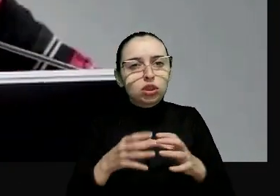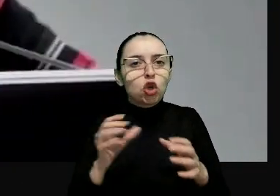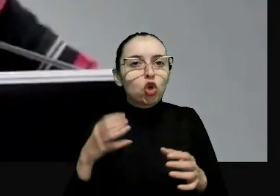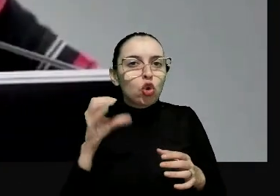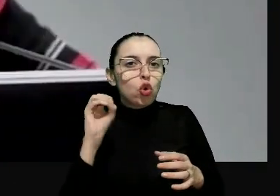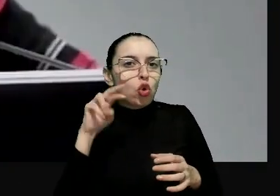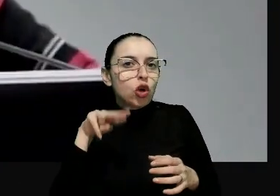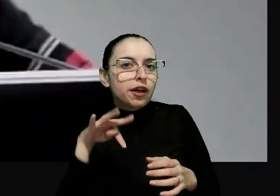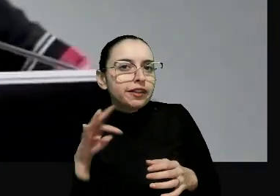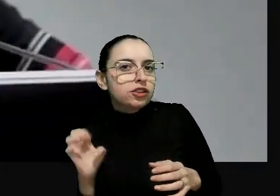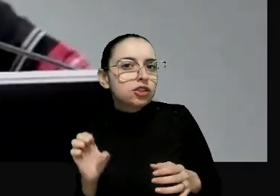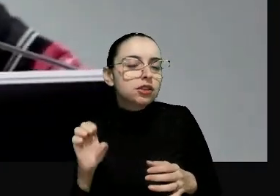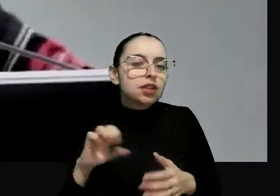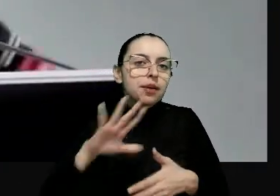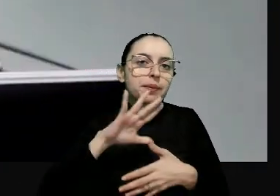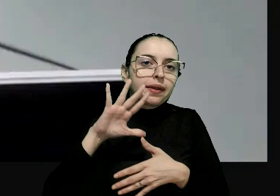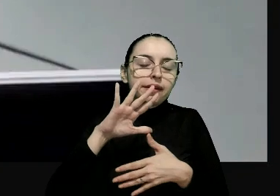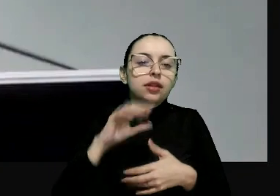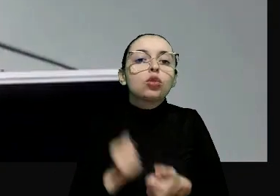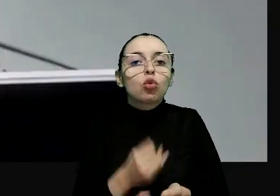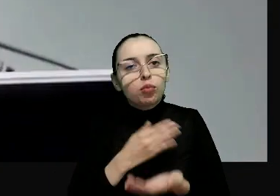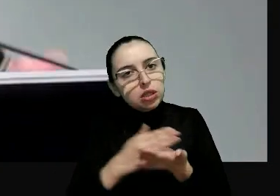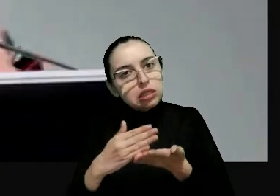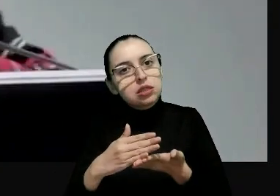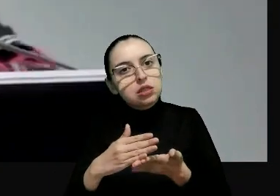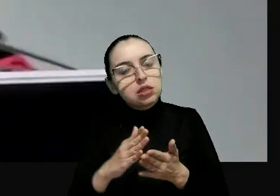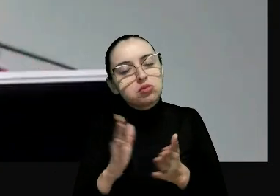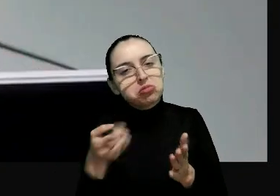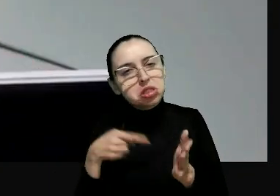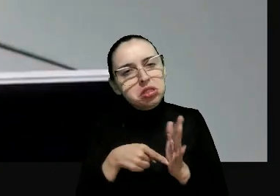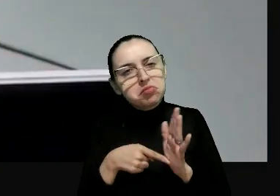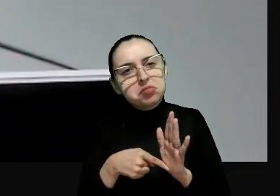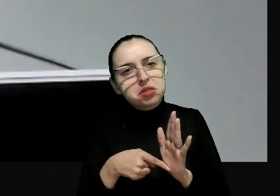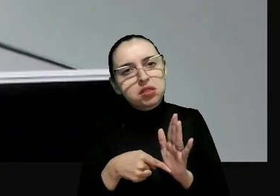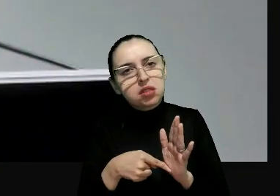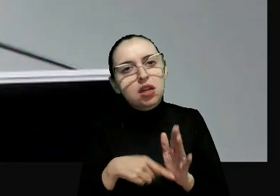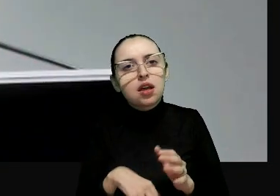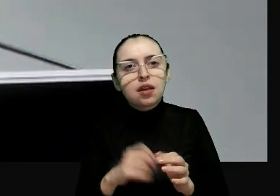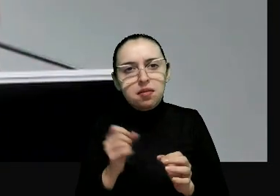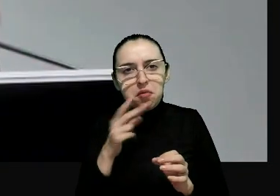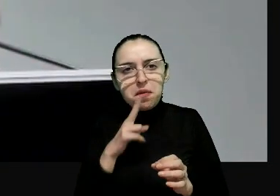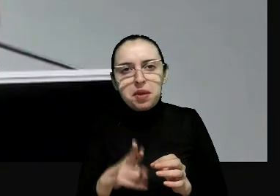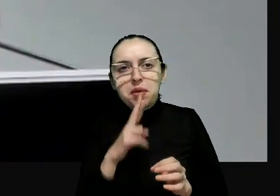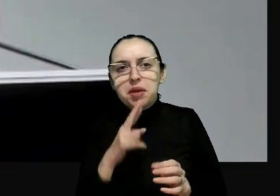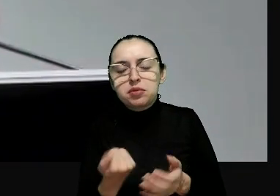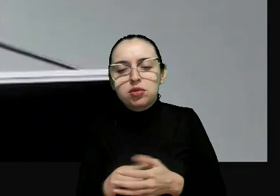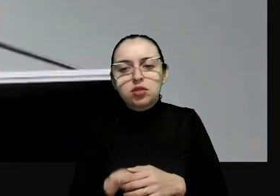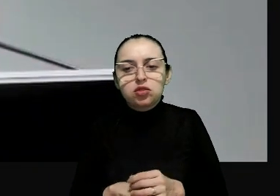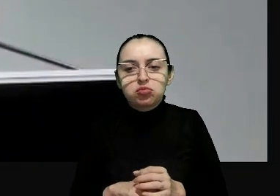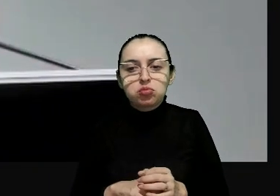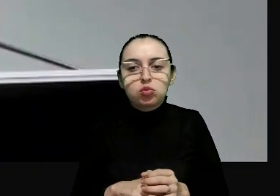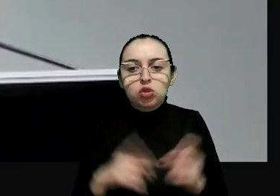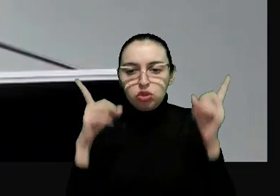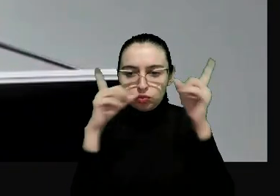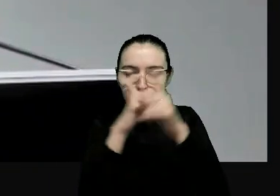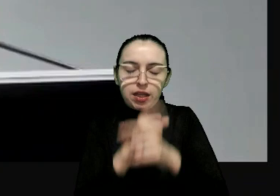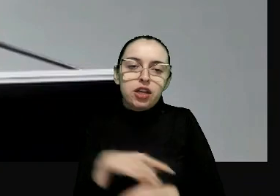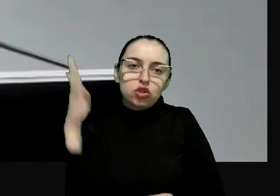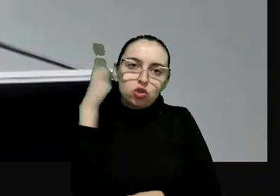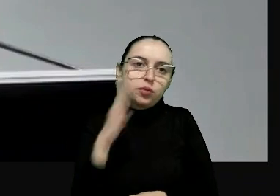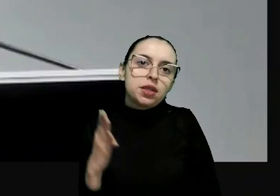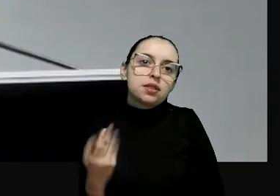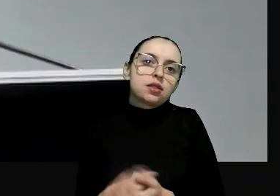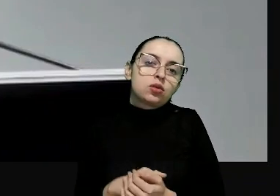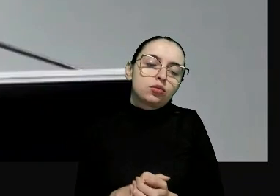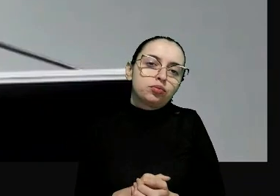da corte intra-americana. E eu começo assim porque eu creio que este passivo revela os desafios estruturais que nós temos no Brasil